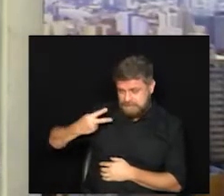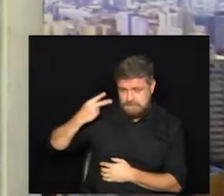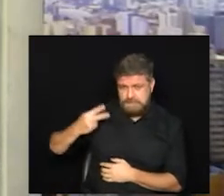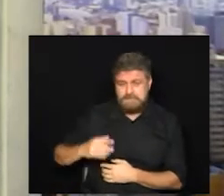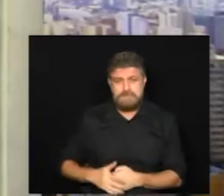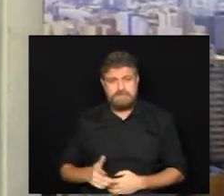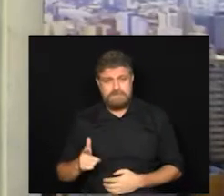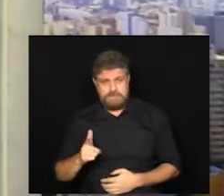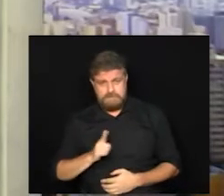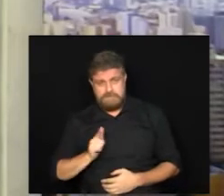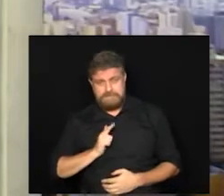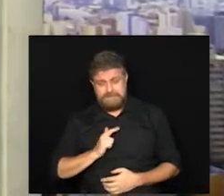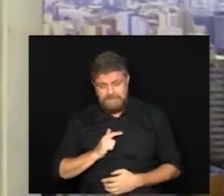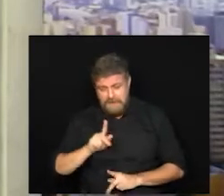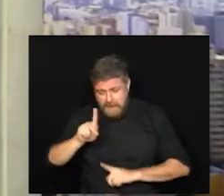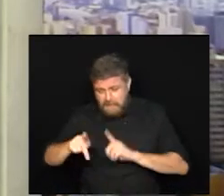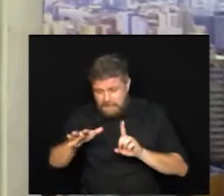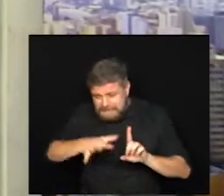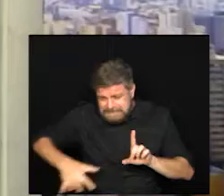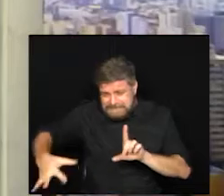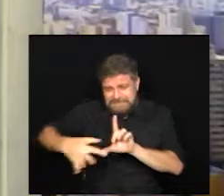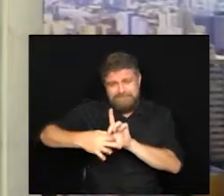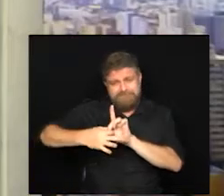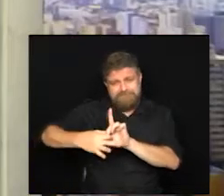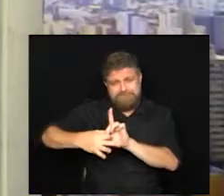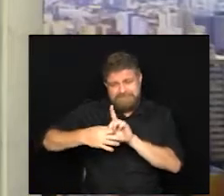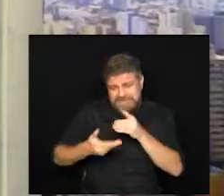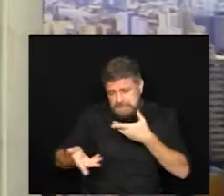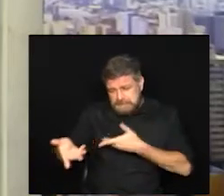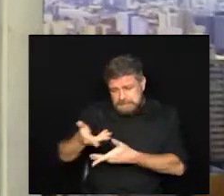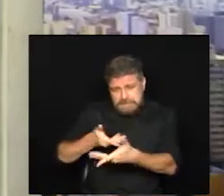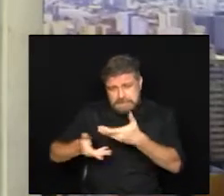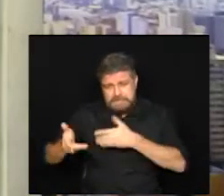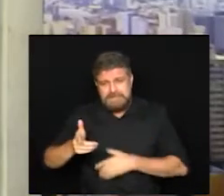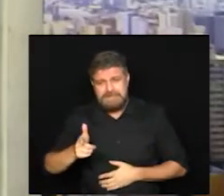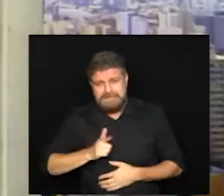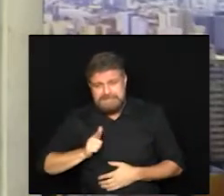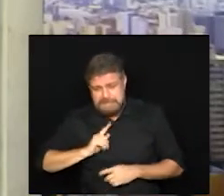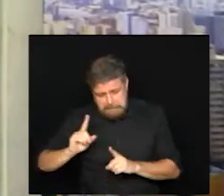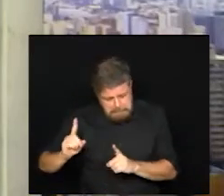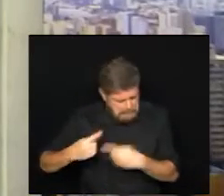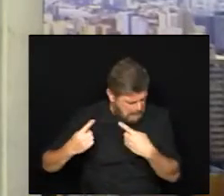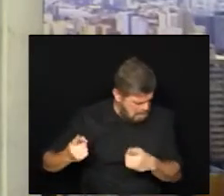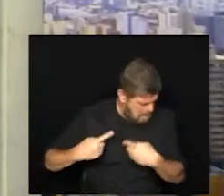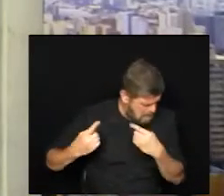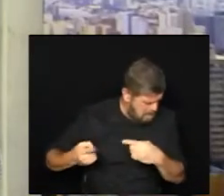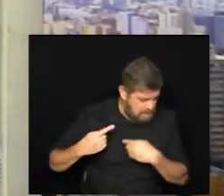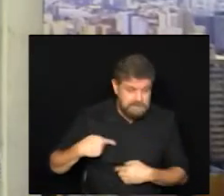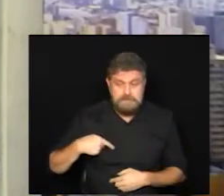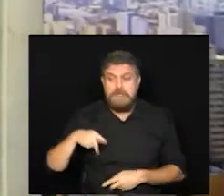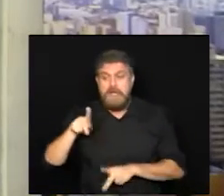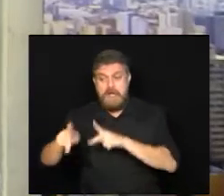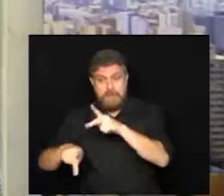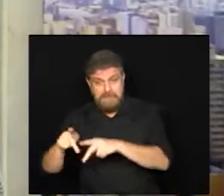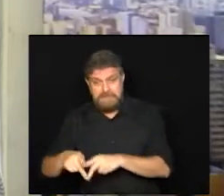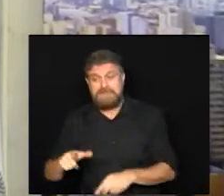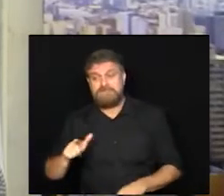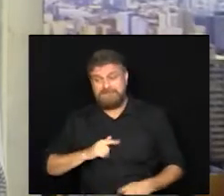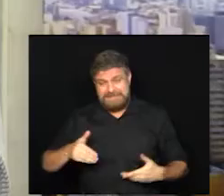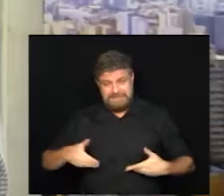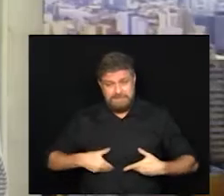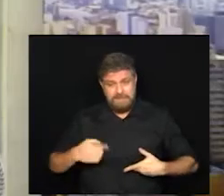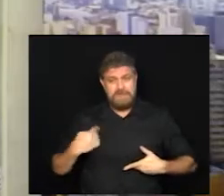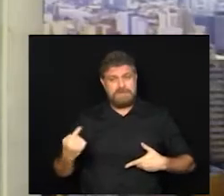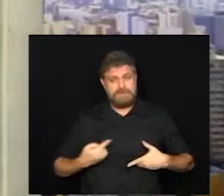estamos em contato com a população que recebemos muito essa demanda por parte da população temos que nos